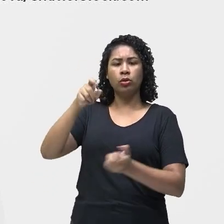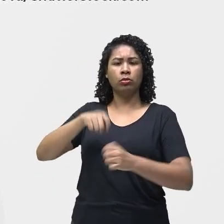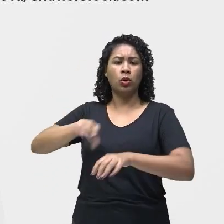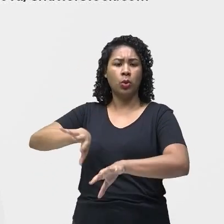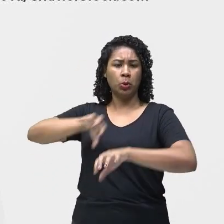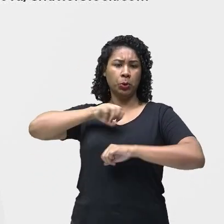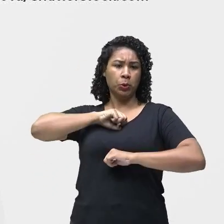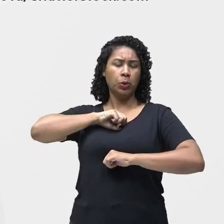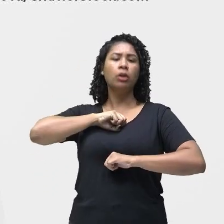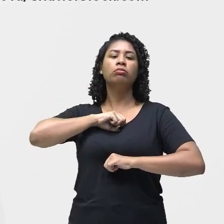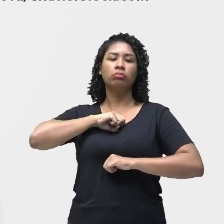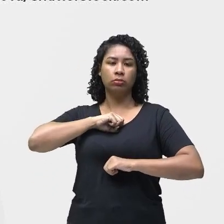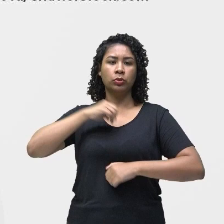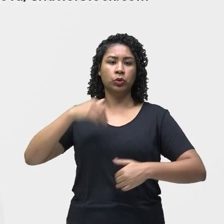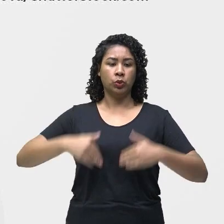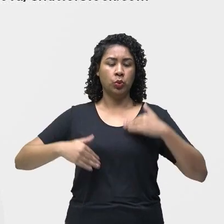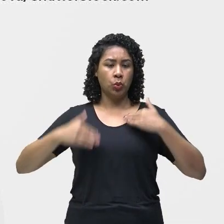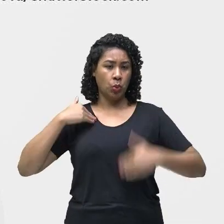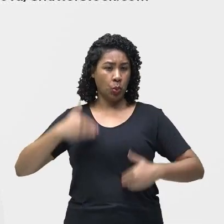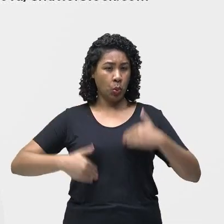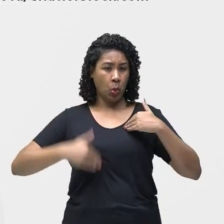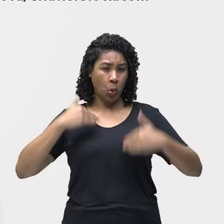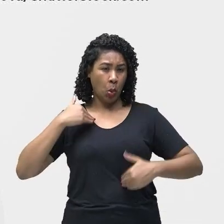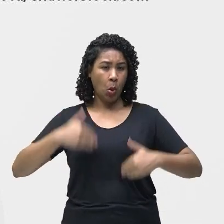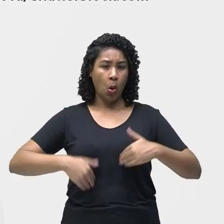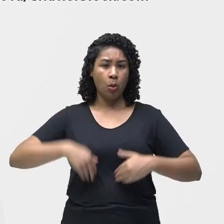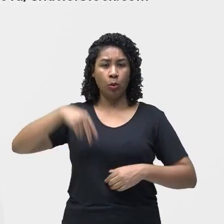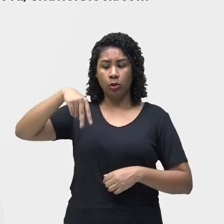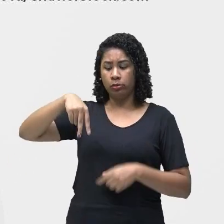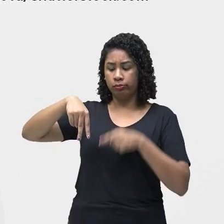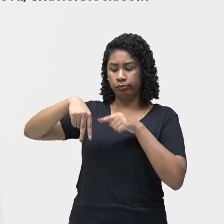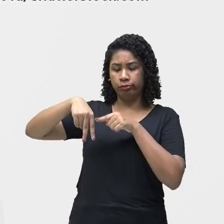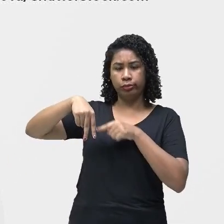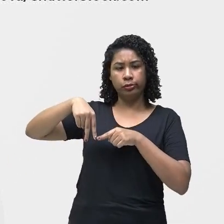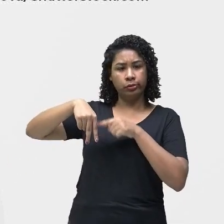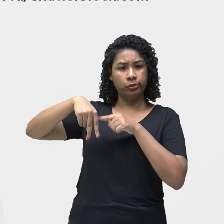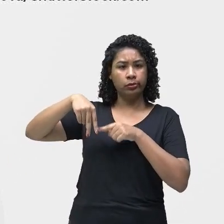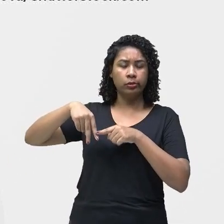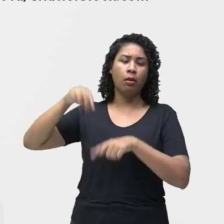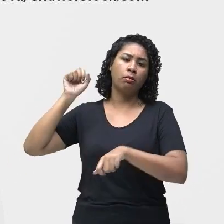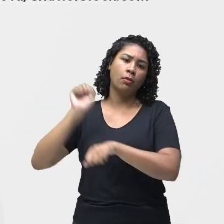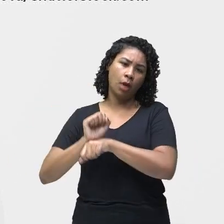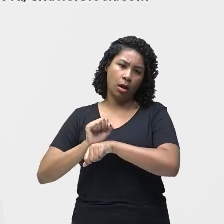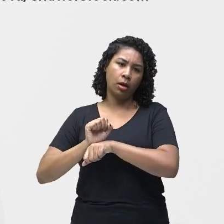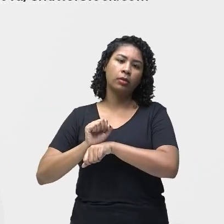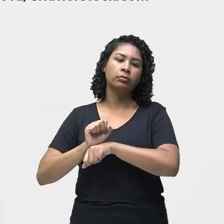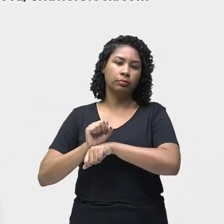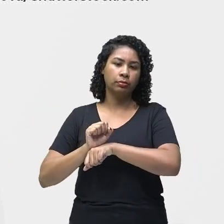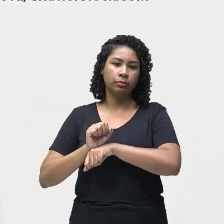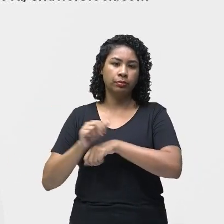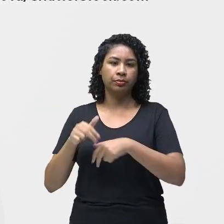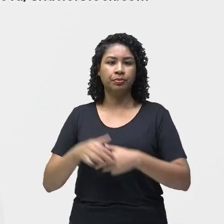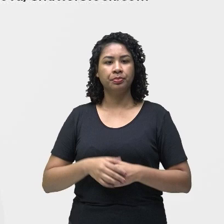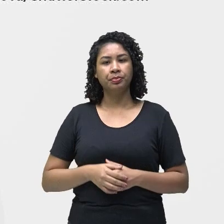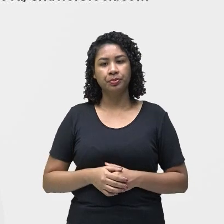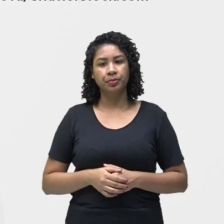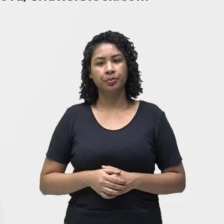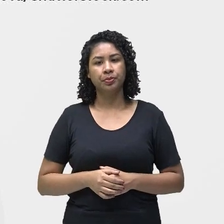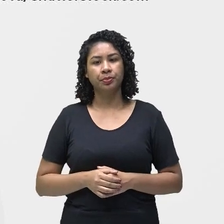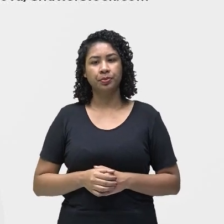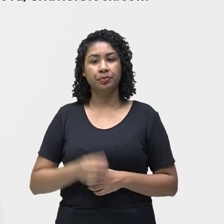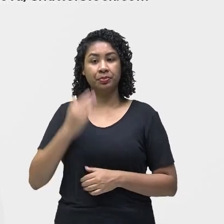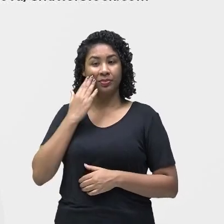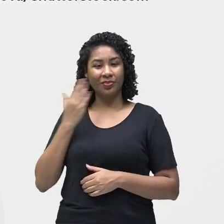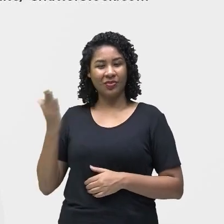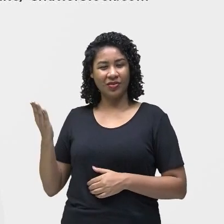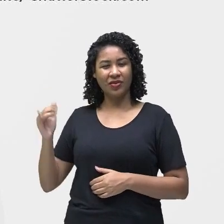paralisia dos membros inferiores. E é muito conhecida como paralisia infantil. Observem